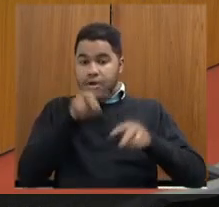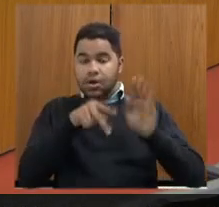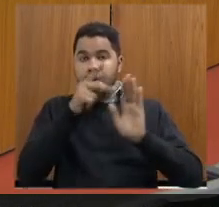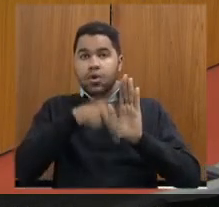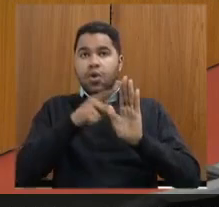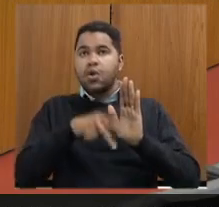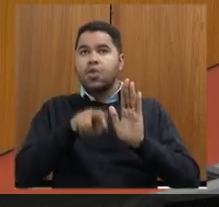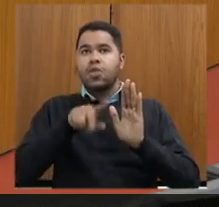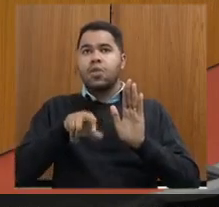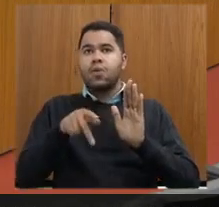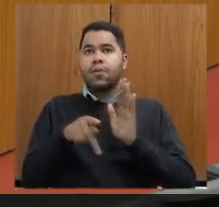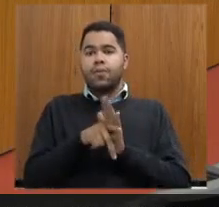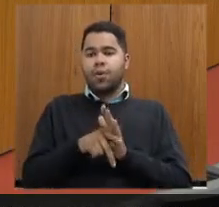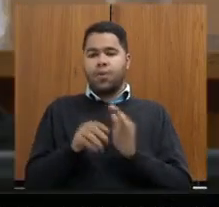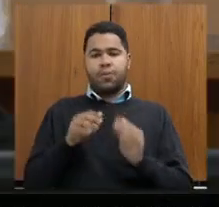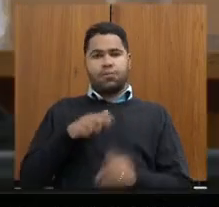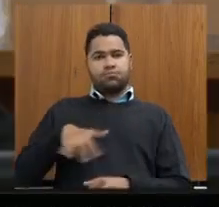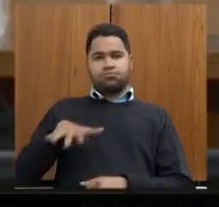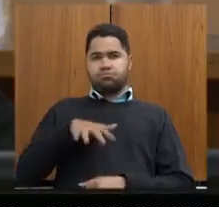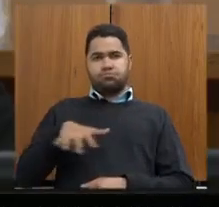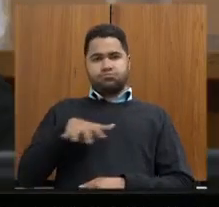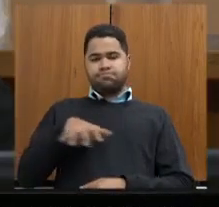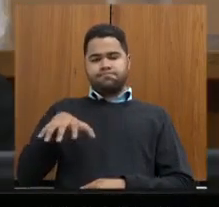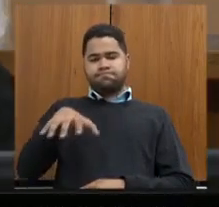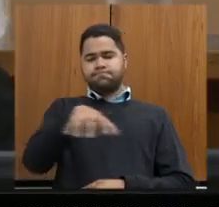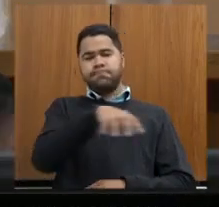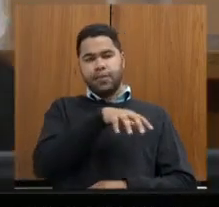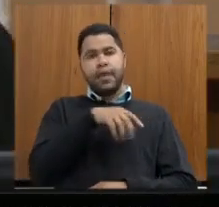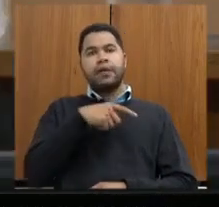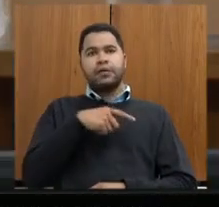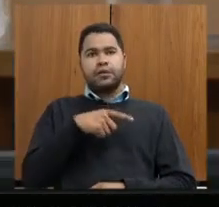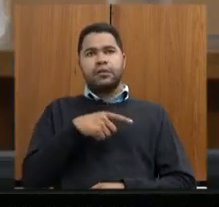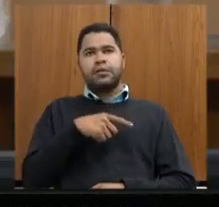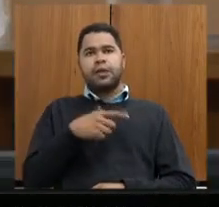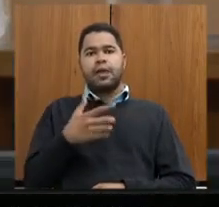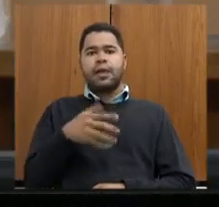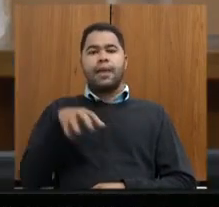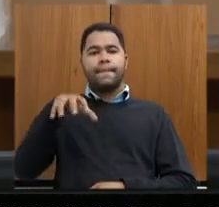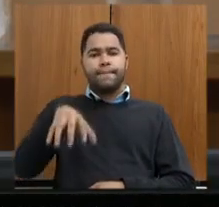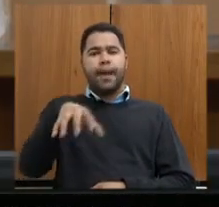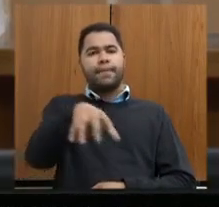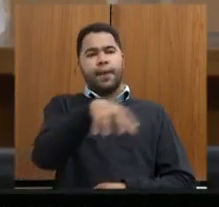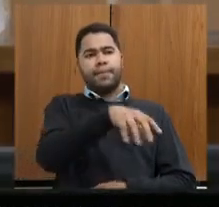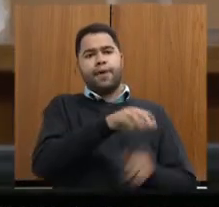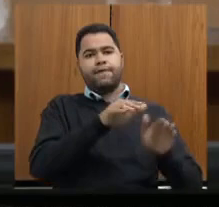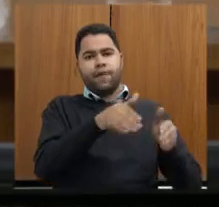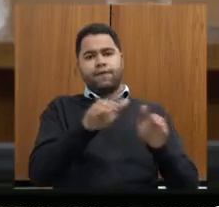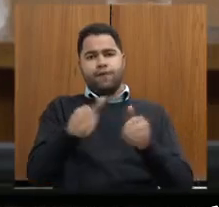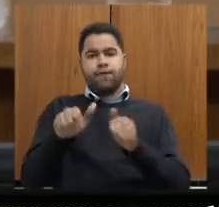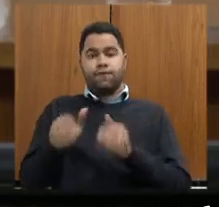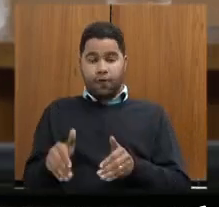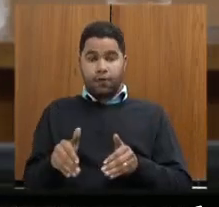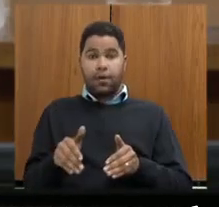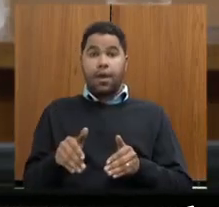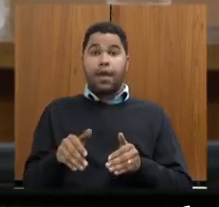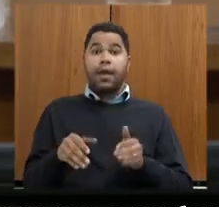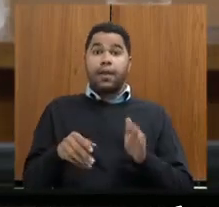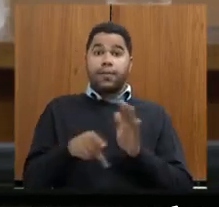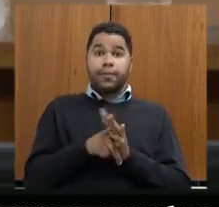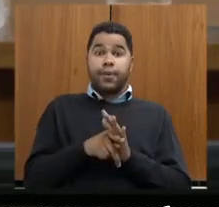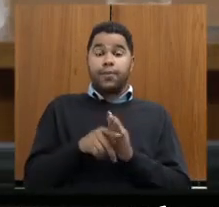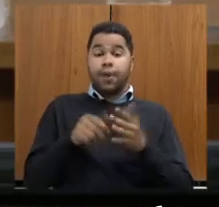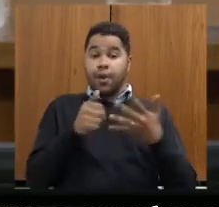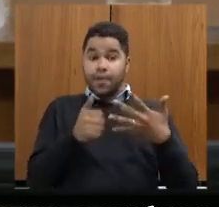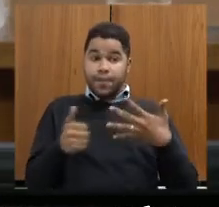não é analisado nas nossas superintendências regionais que tem uma abrangência por região e a superintendência de projetos